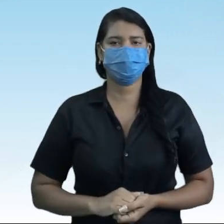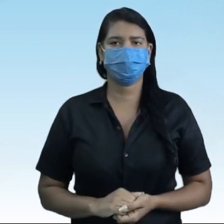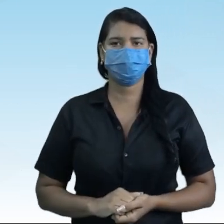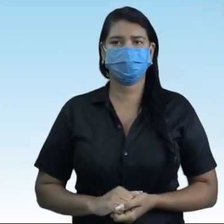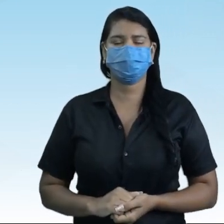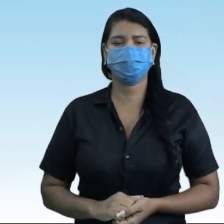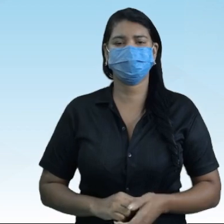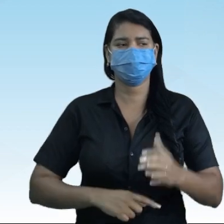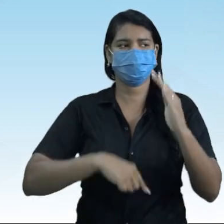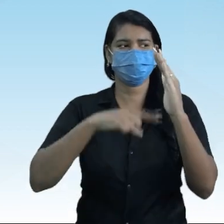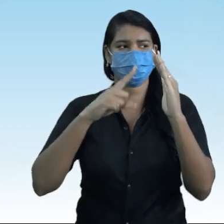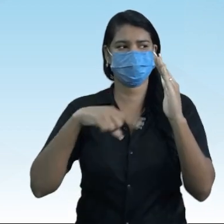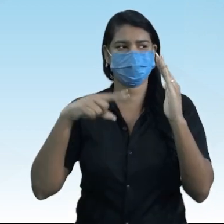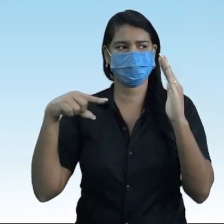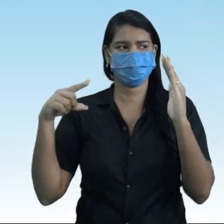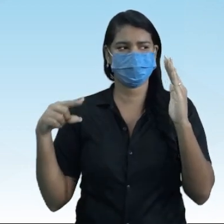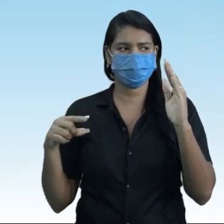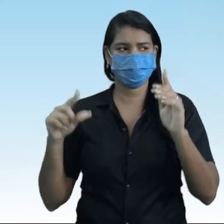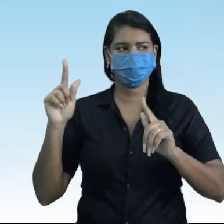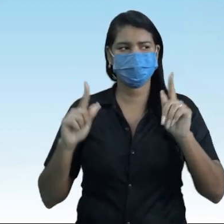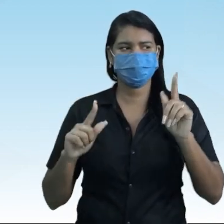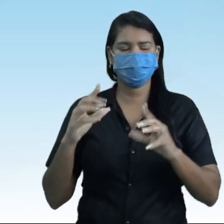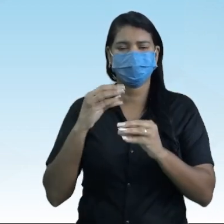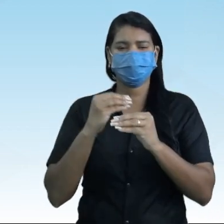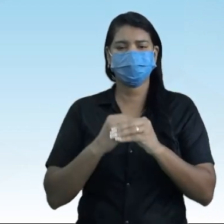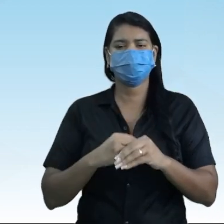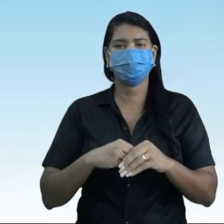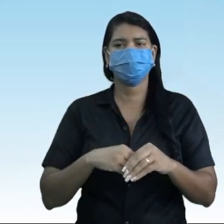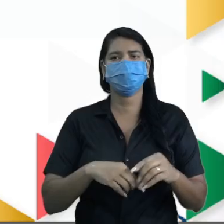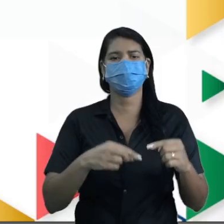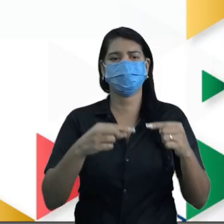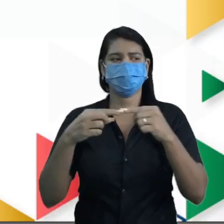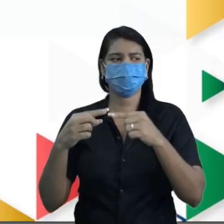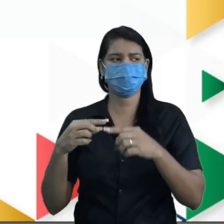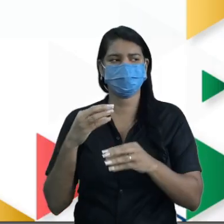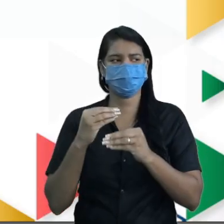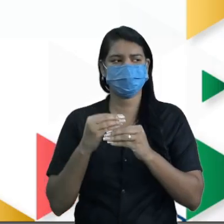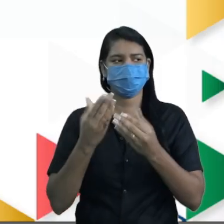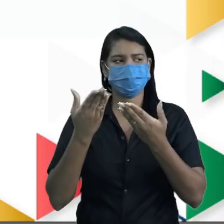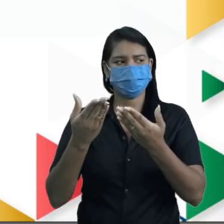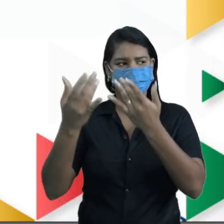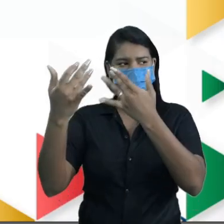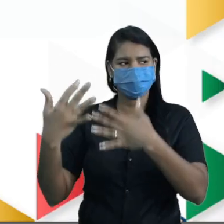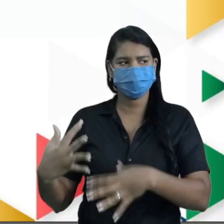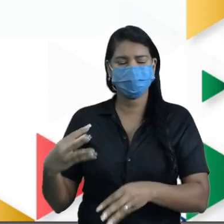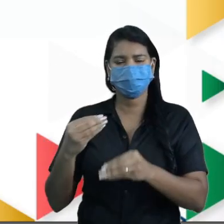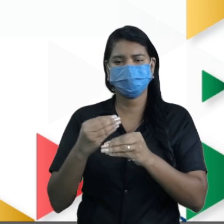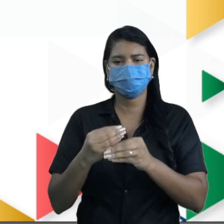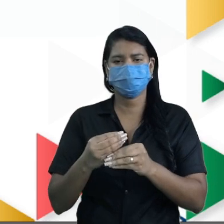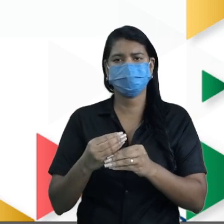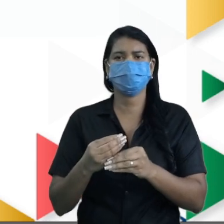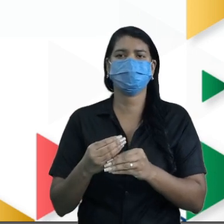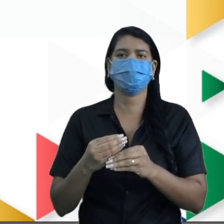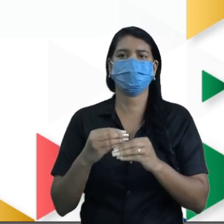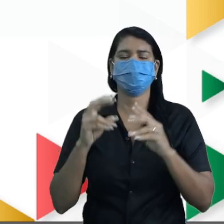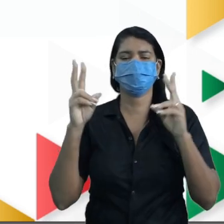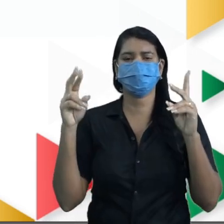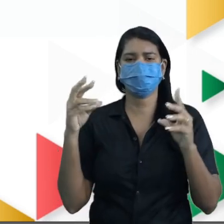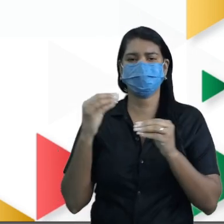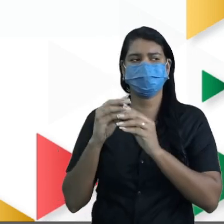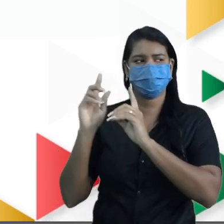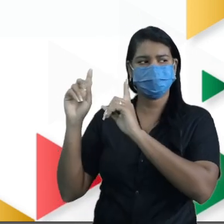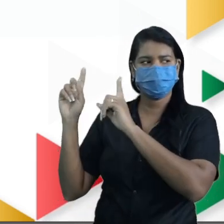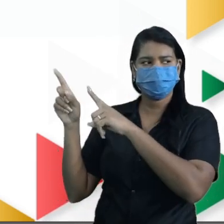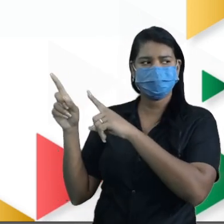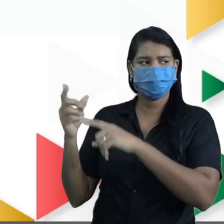O gráfico relaciona. O que o gráfico relaciona? Você vai falar isso, tá? No eixo vertical do gráfico,